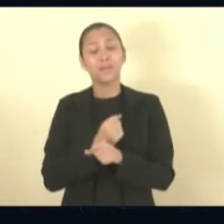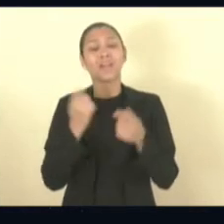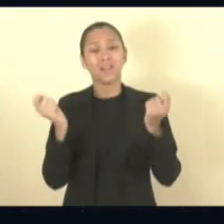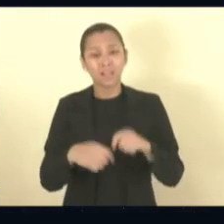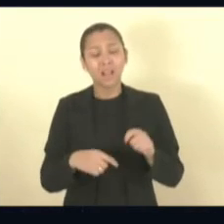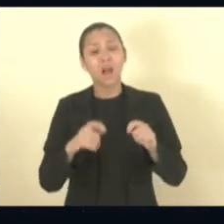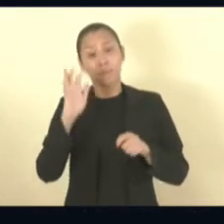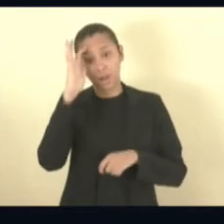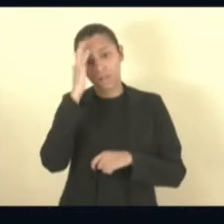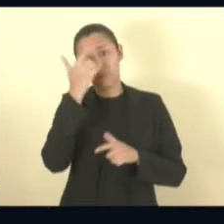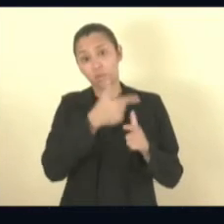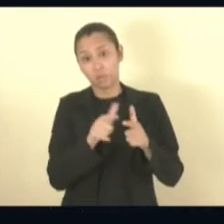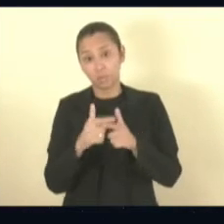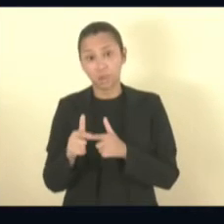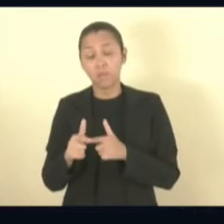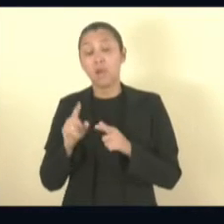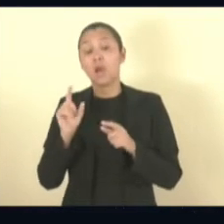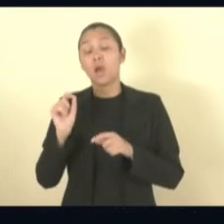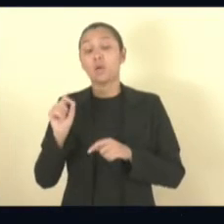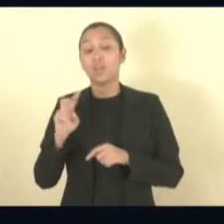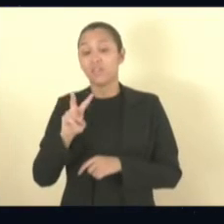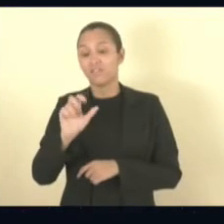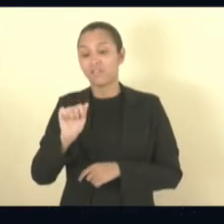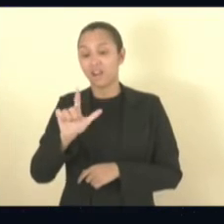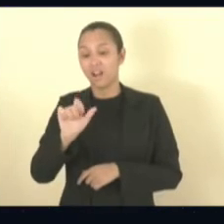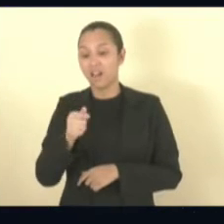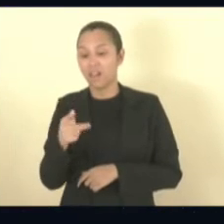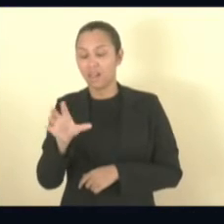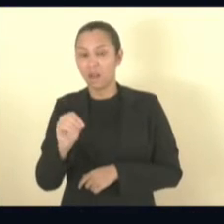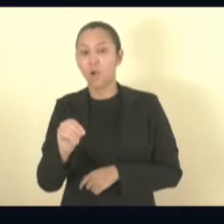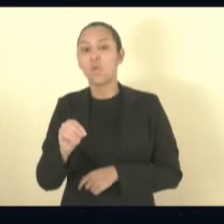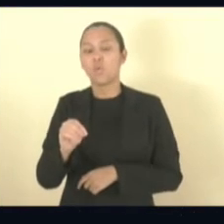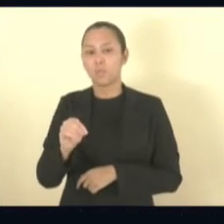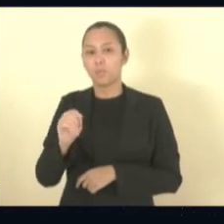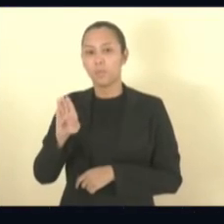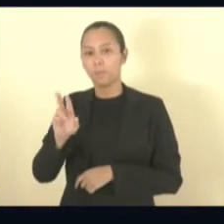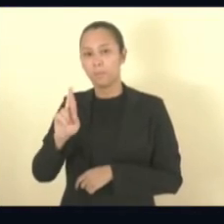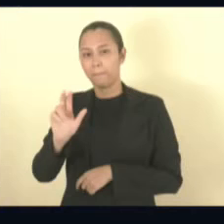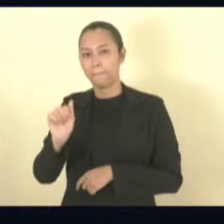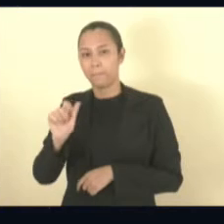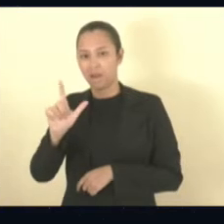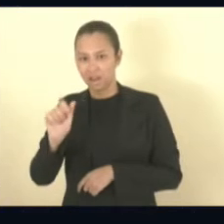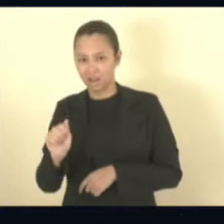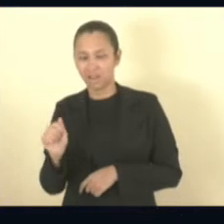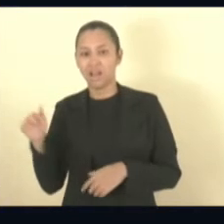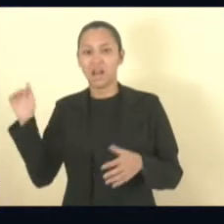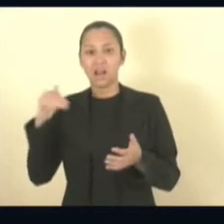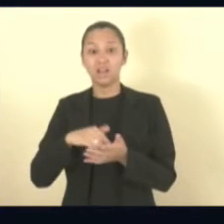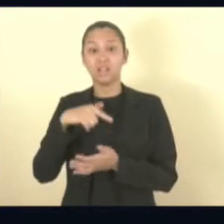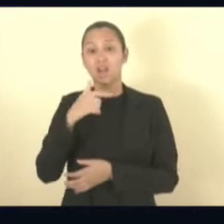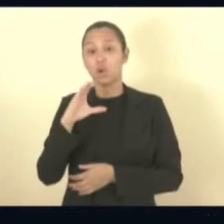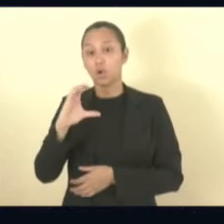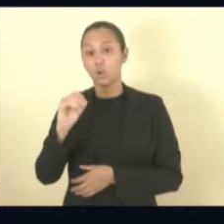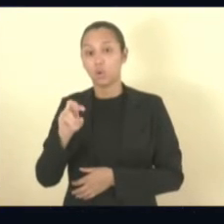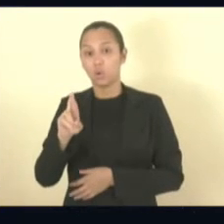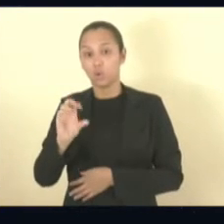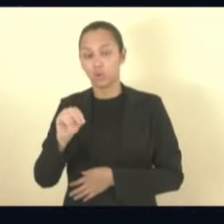trânsito é o Valão a Rubens Bragas e depois Rubens Braga ao Coronel Borges.